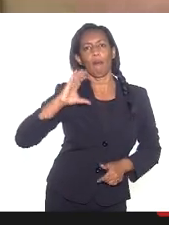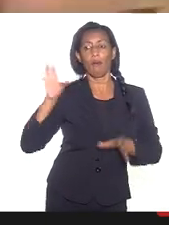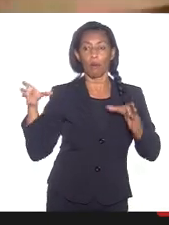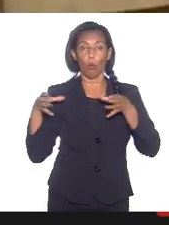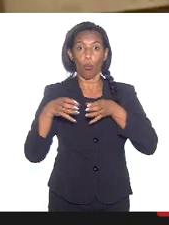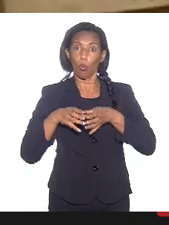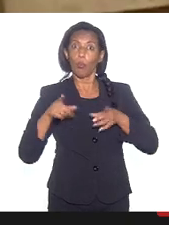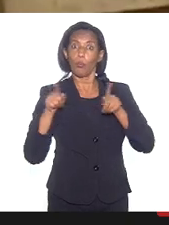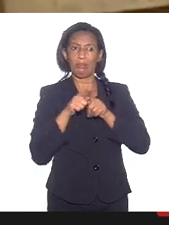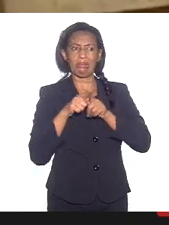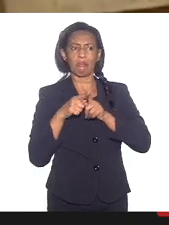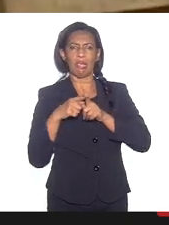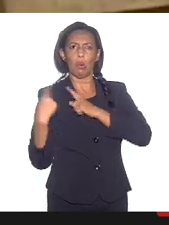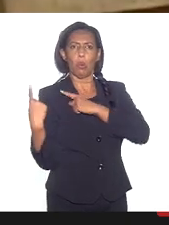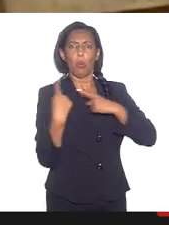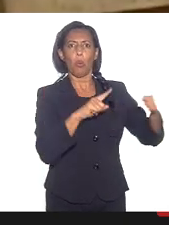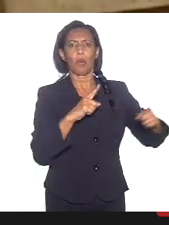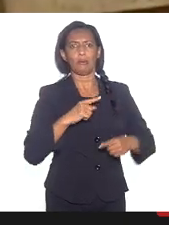Enfim,